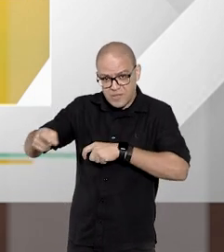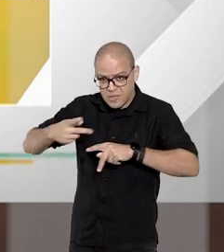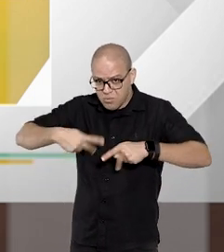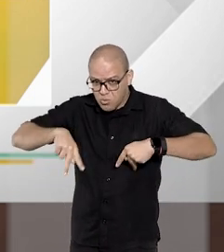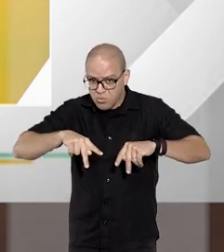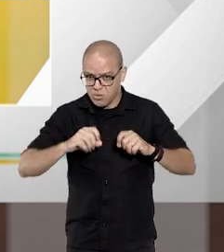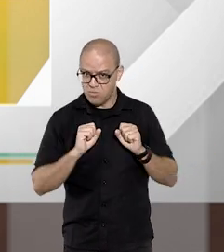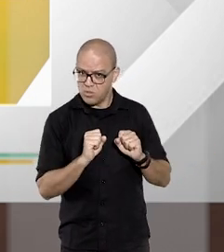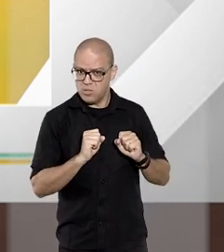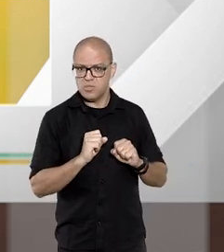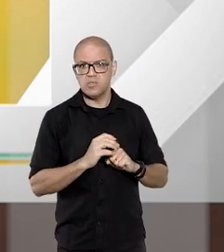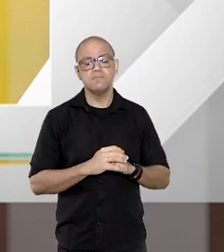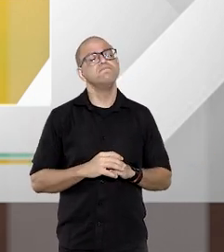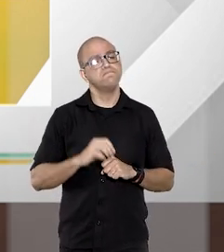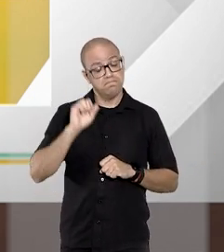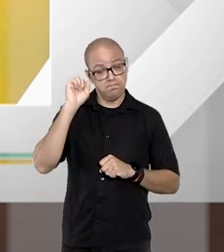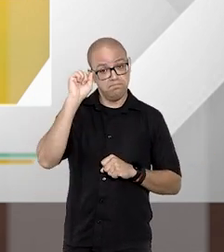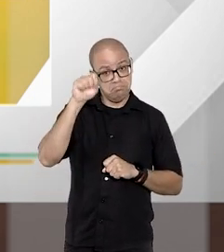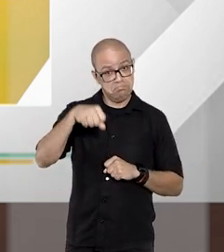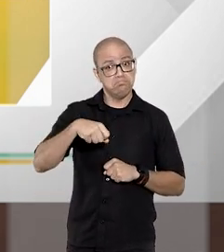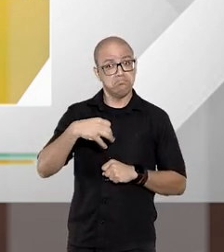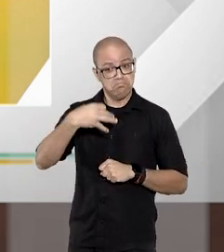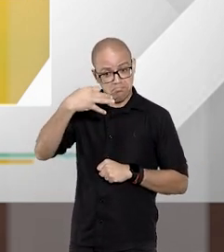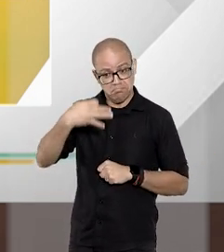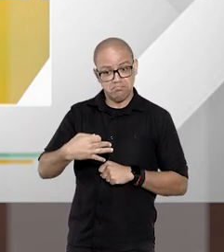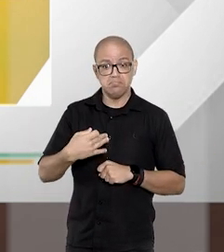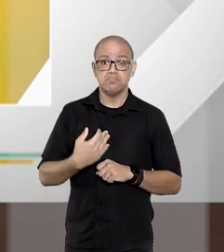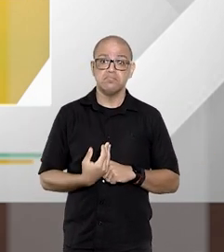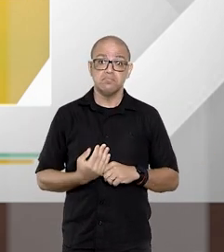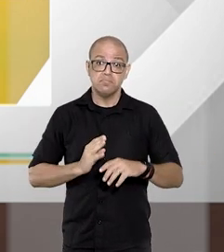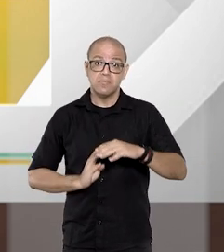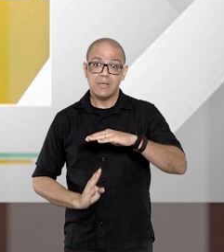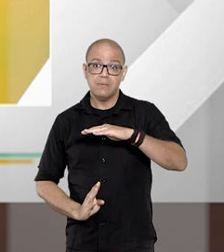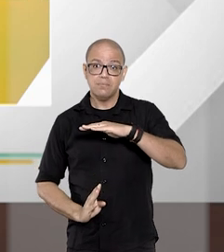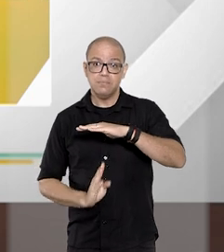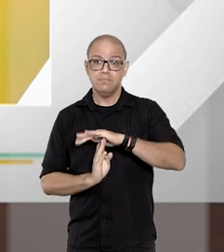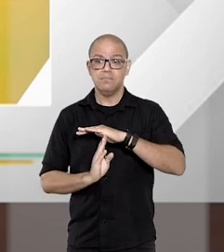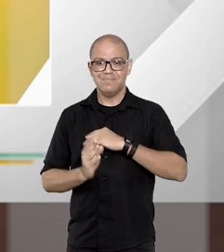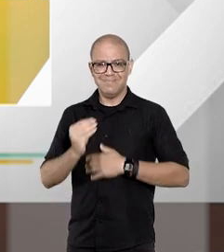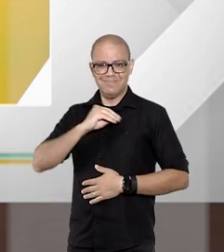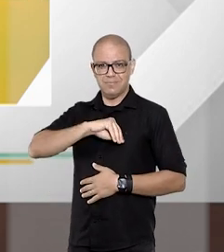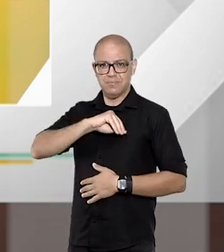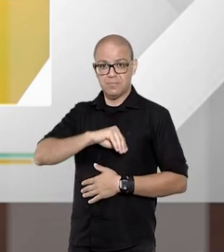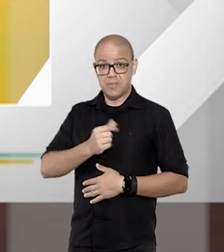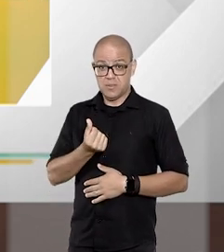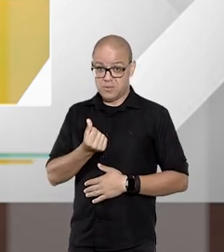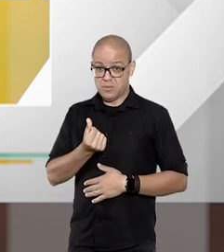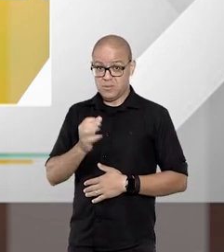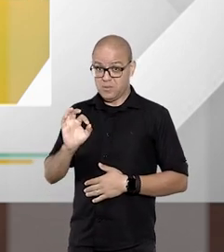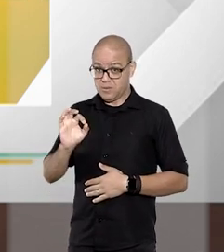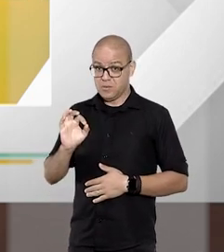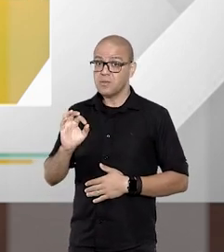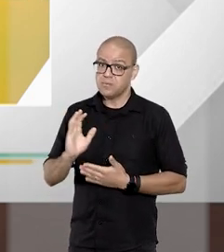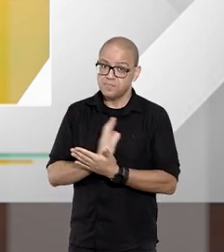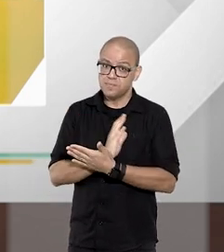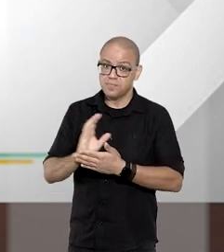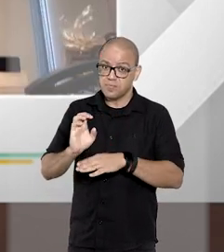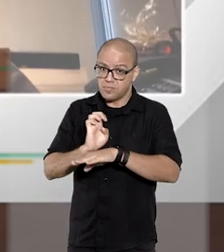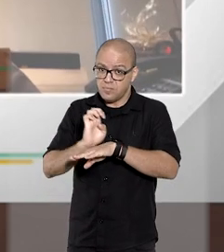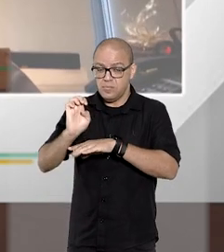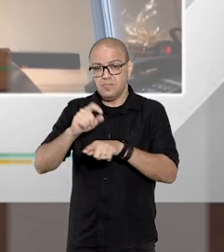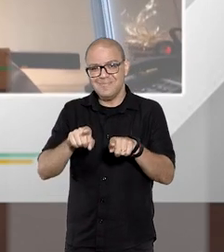Fazenda Pública? Sim sem dúvida porque o limite de 60 salários mínimos para alguns estados e